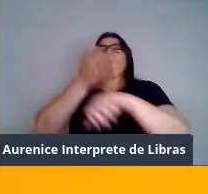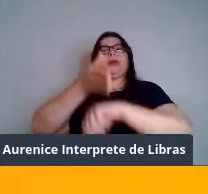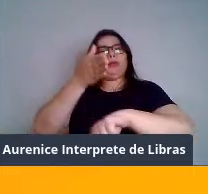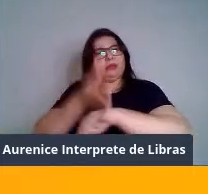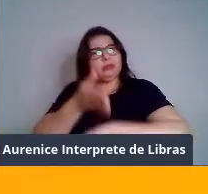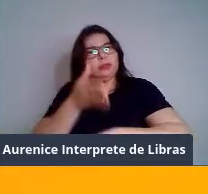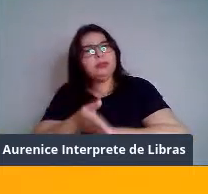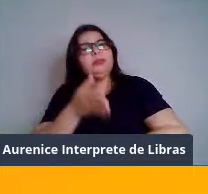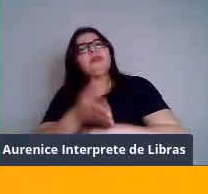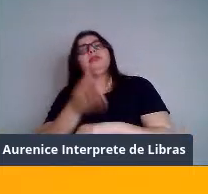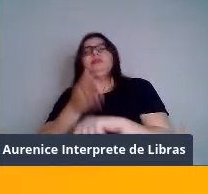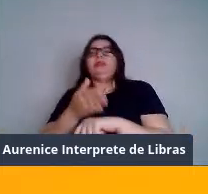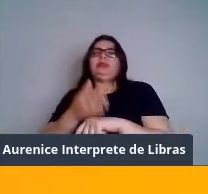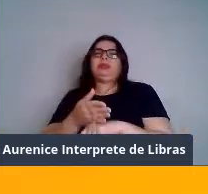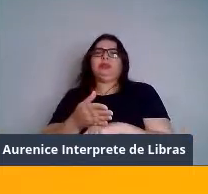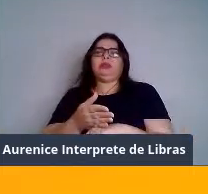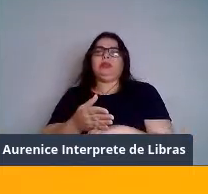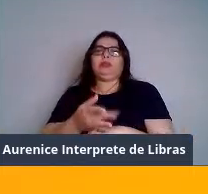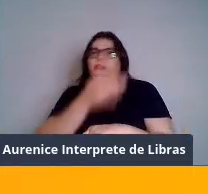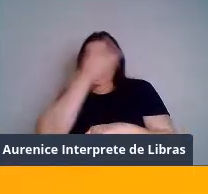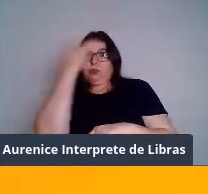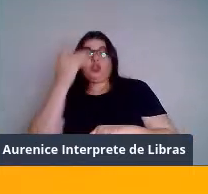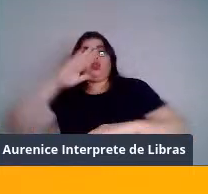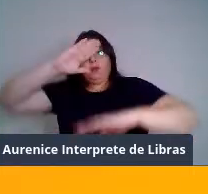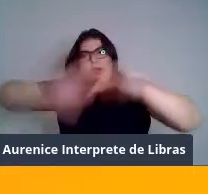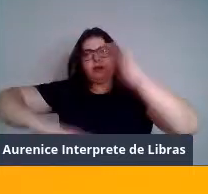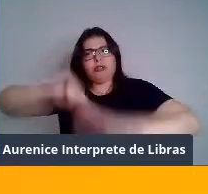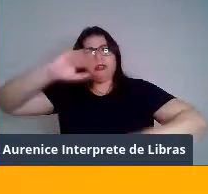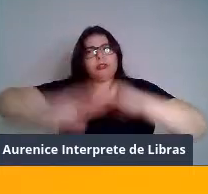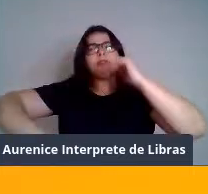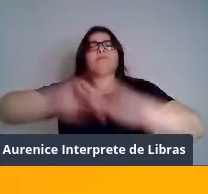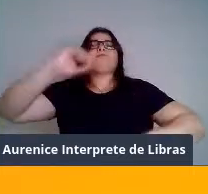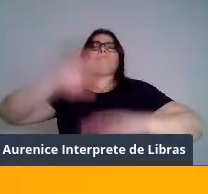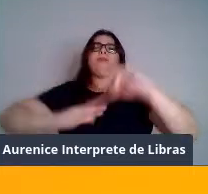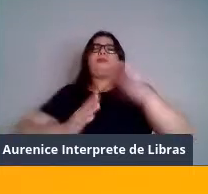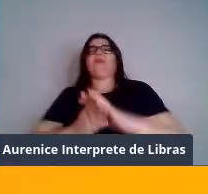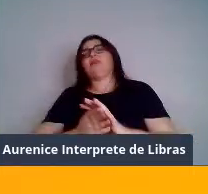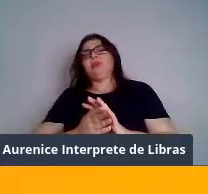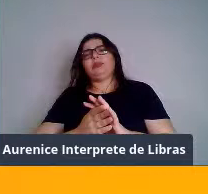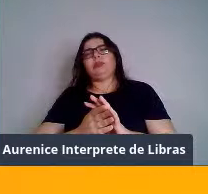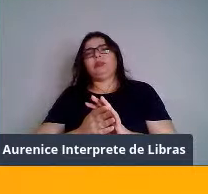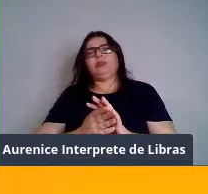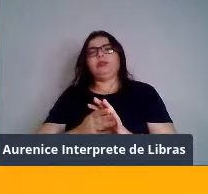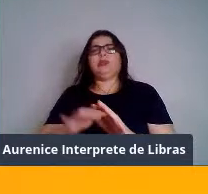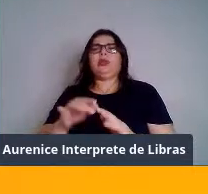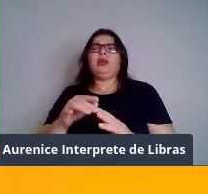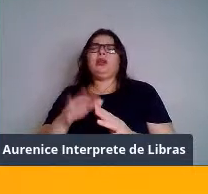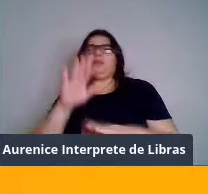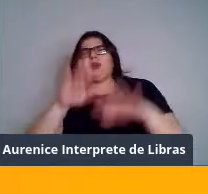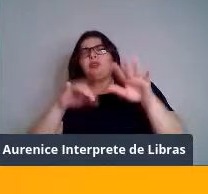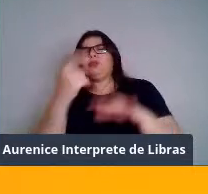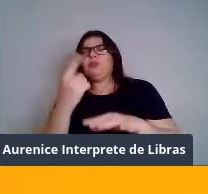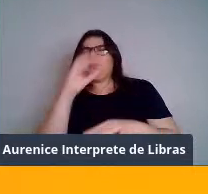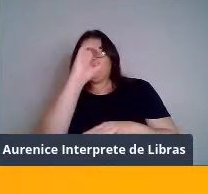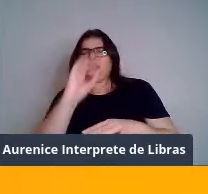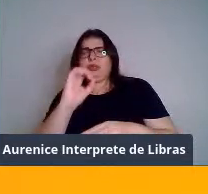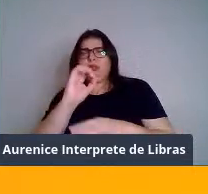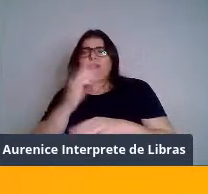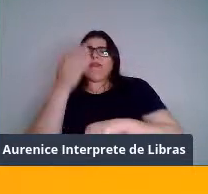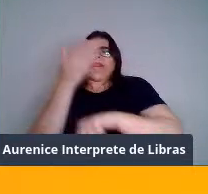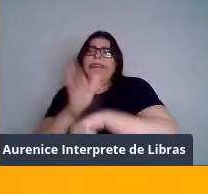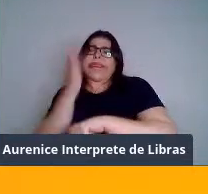ir, certo? E o atleta profissional é aquele cara que é 1% de quem pratica, certo? É aquele cara que treina várias horas por dia,